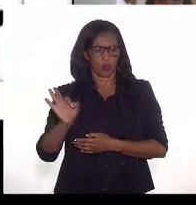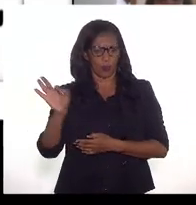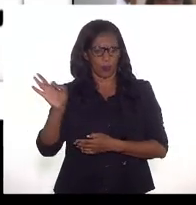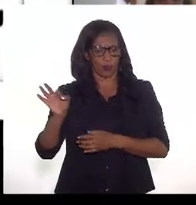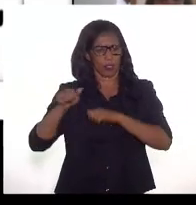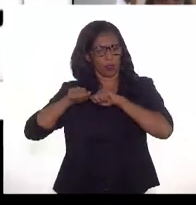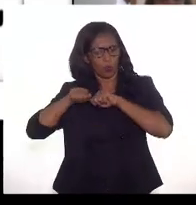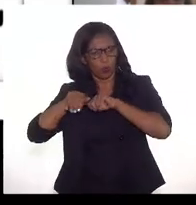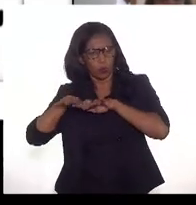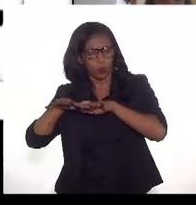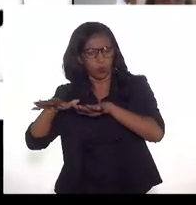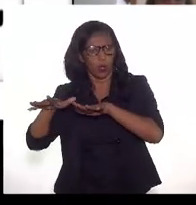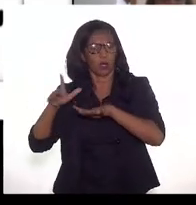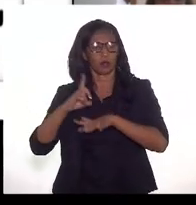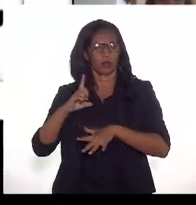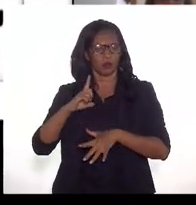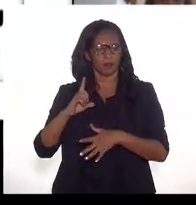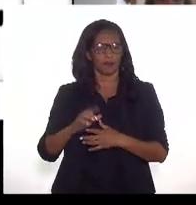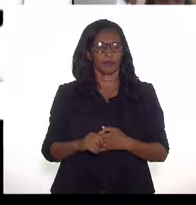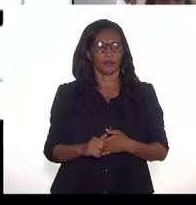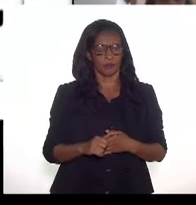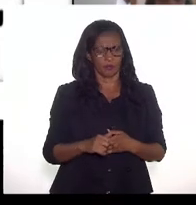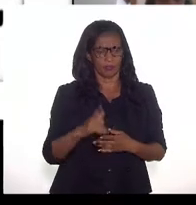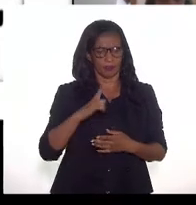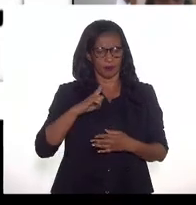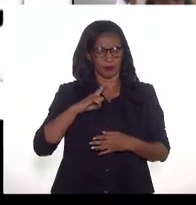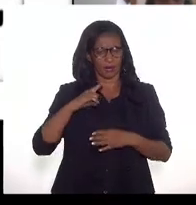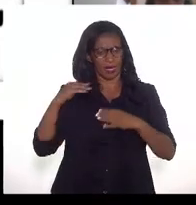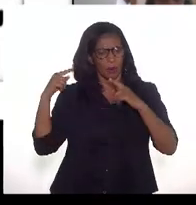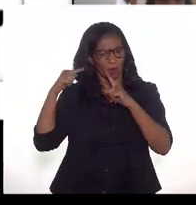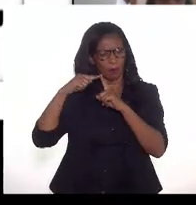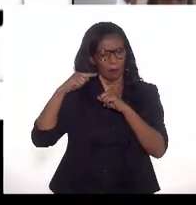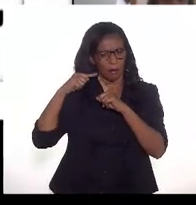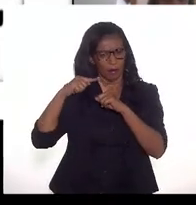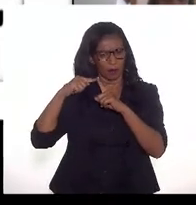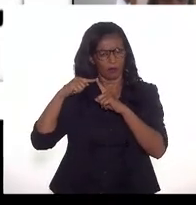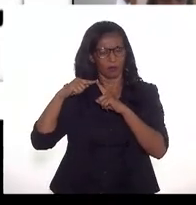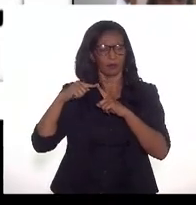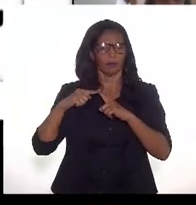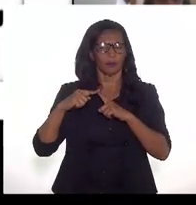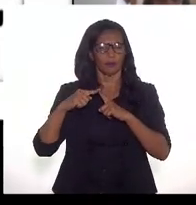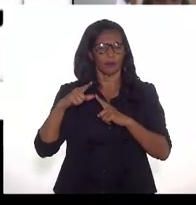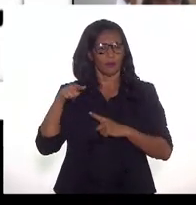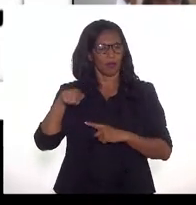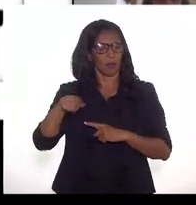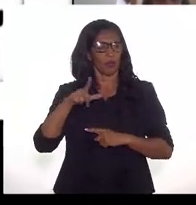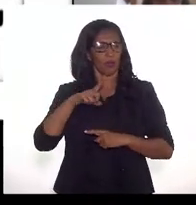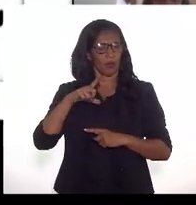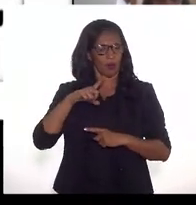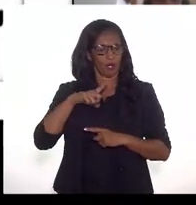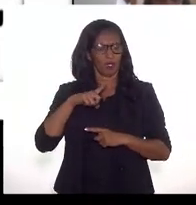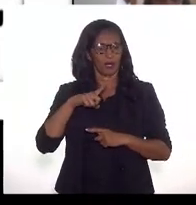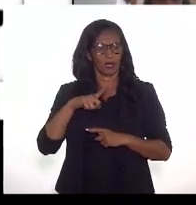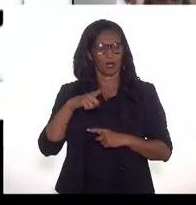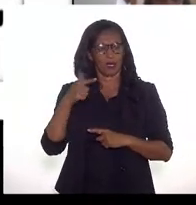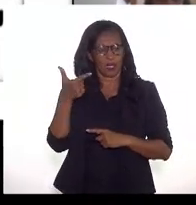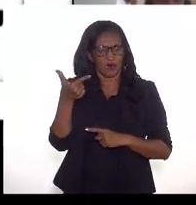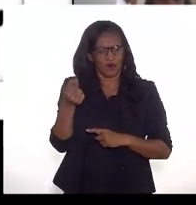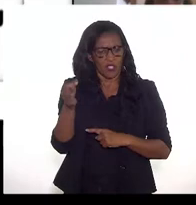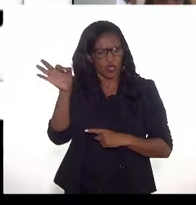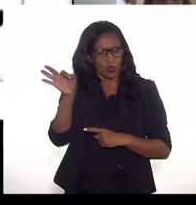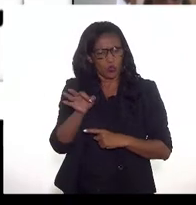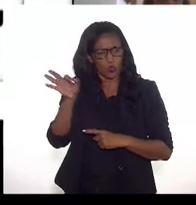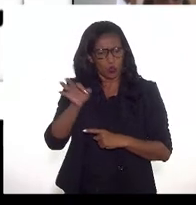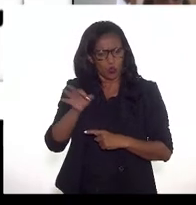distribuído ao longo do reservatório. Existe uma gratação composicional, então ele tem percentuais diversos